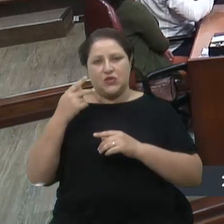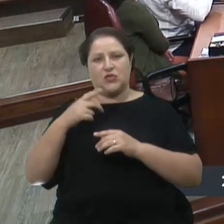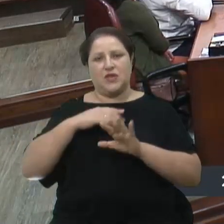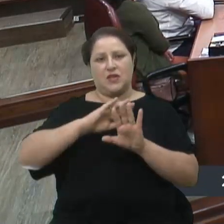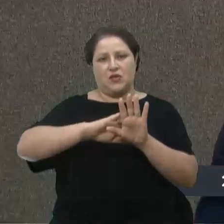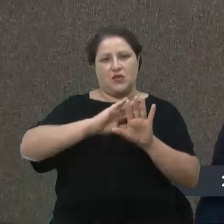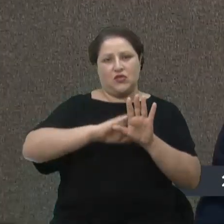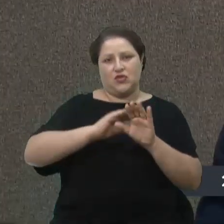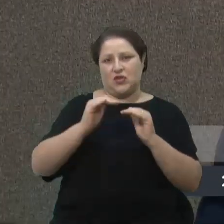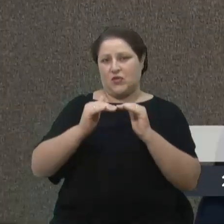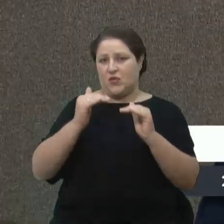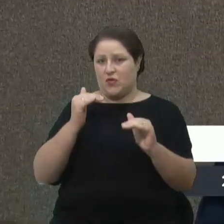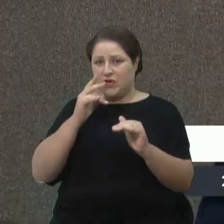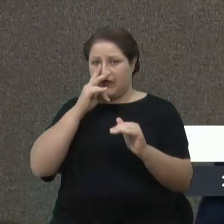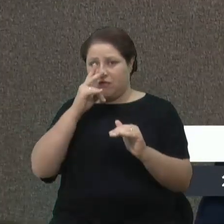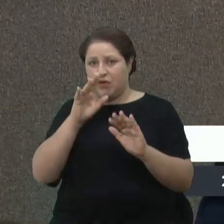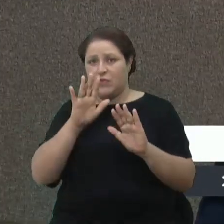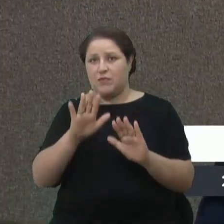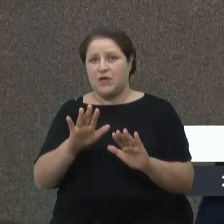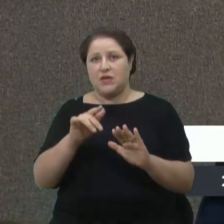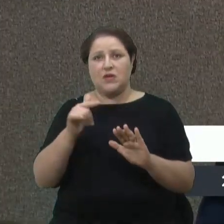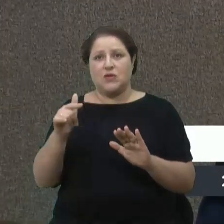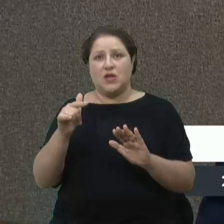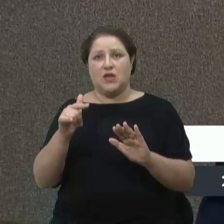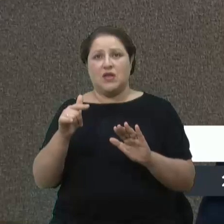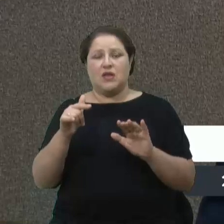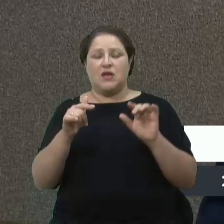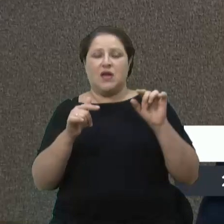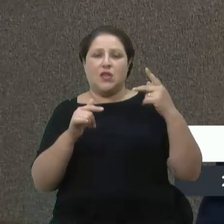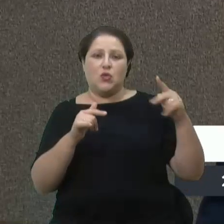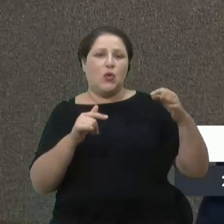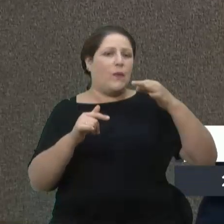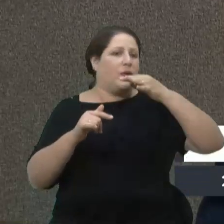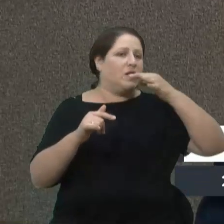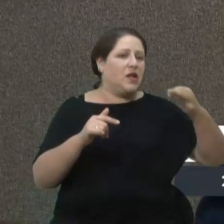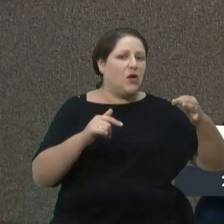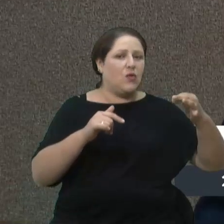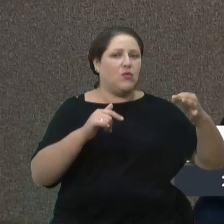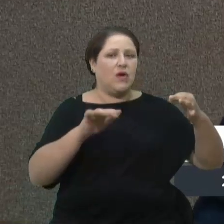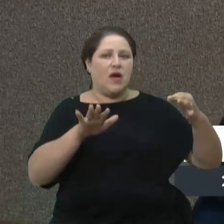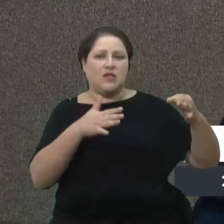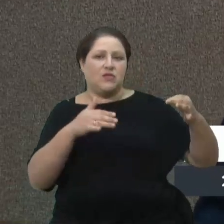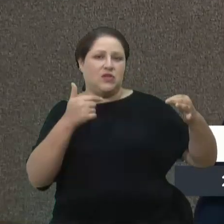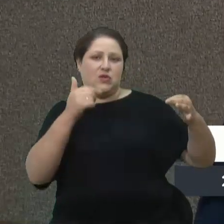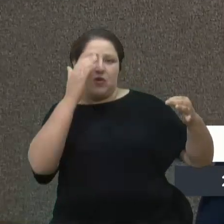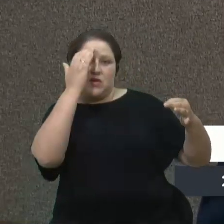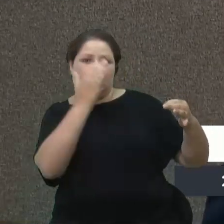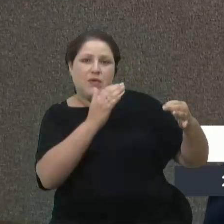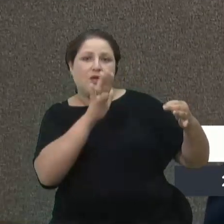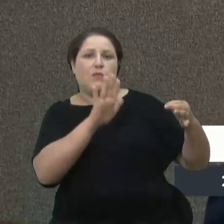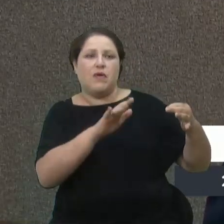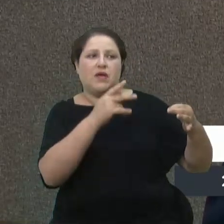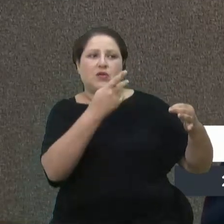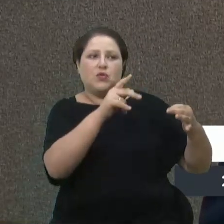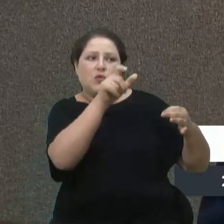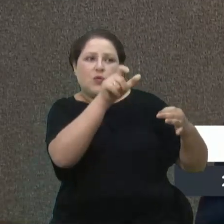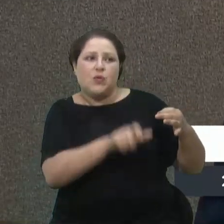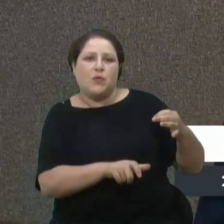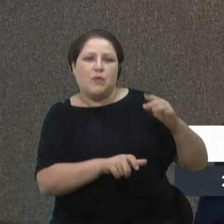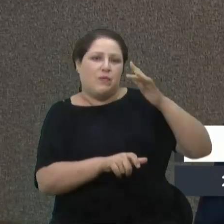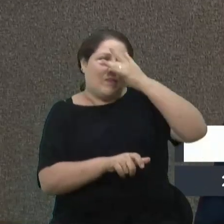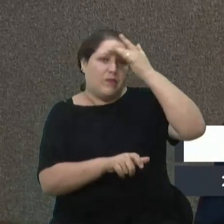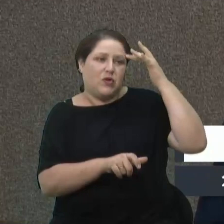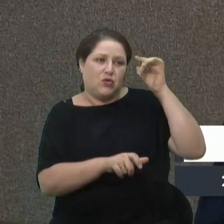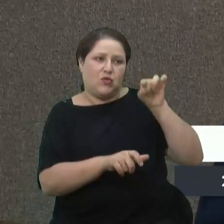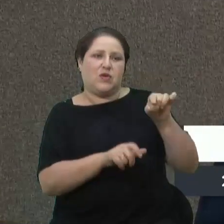sempre assim, eu não vou respeitar necessariamente a sua opinião, mas a sua pessoa sempre, essa que é. Então, Gurias, esse é o meu recado,